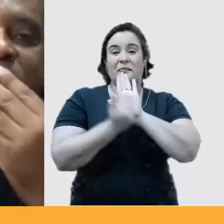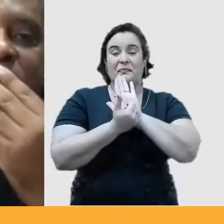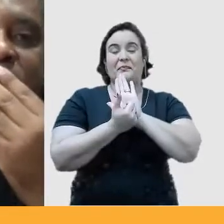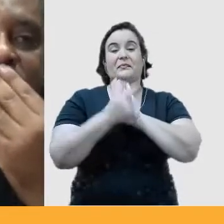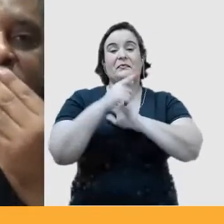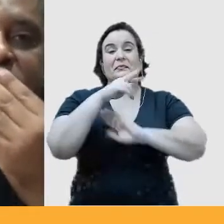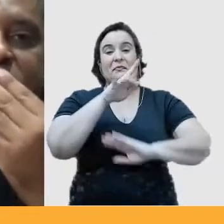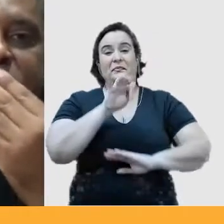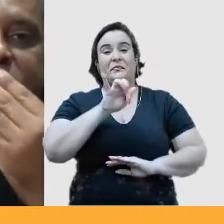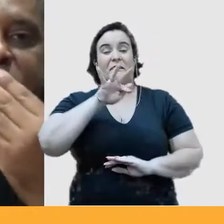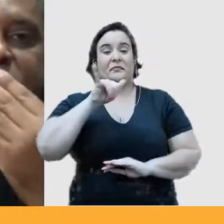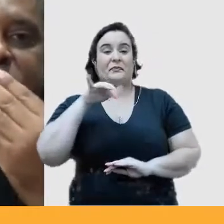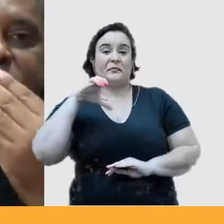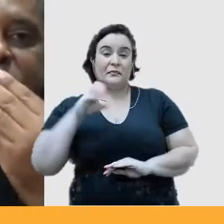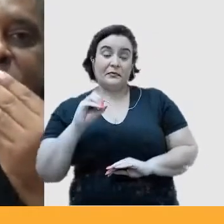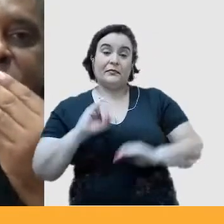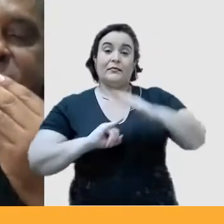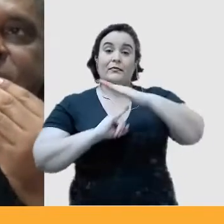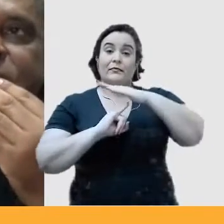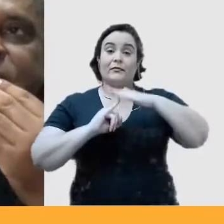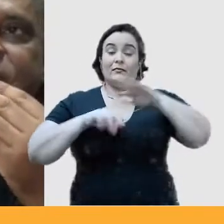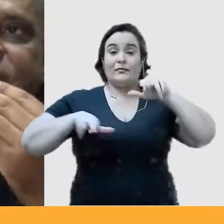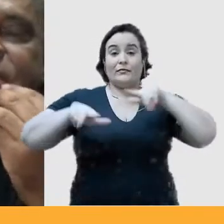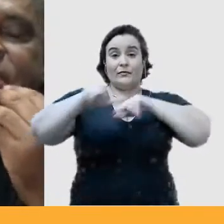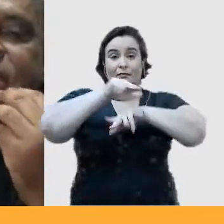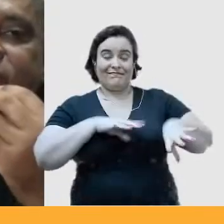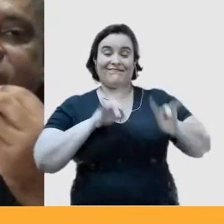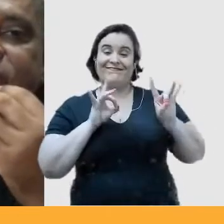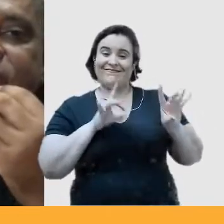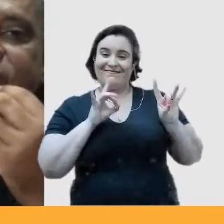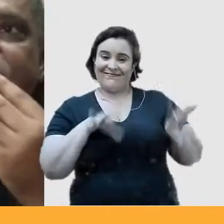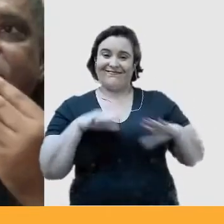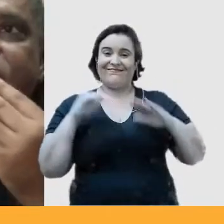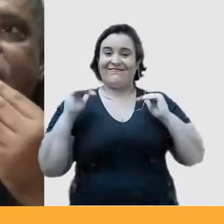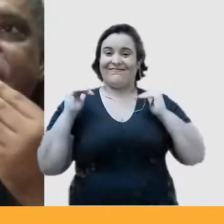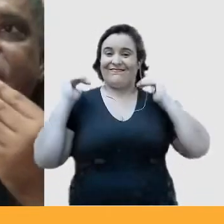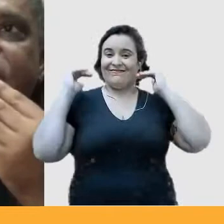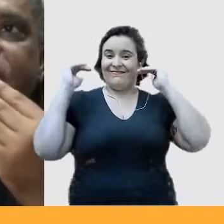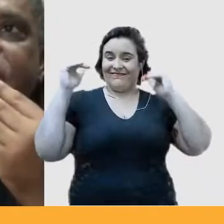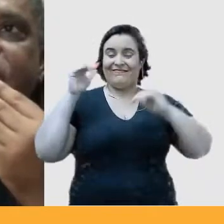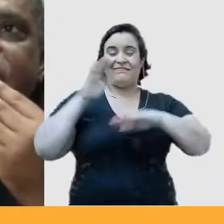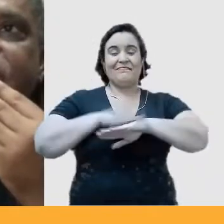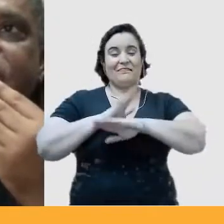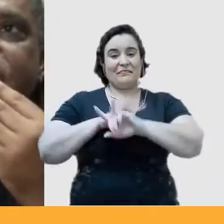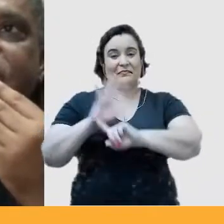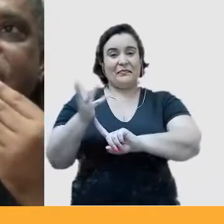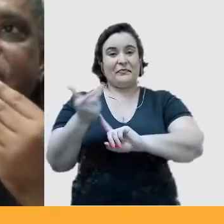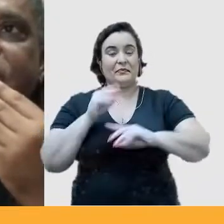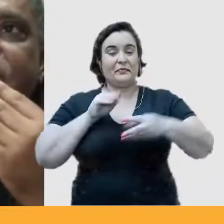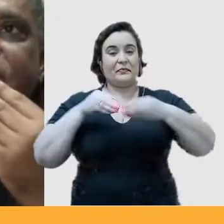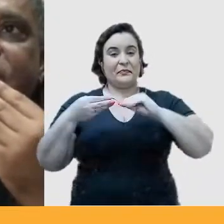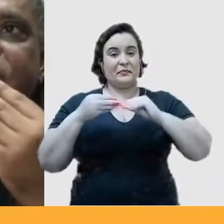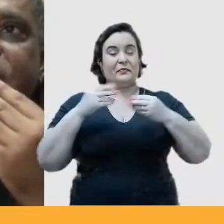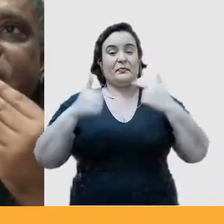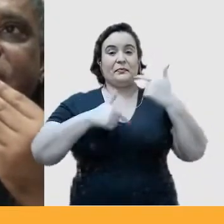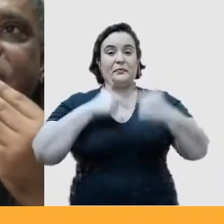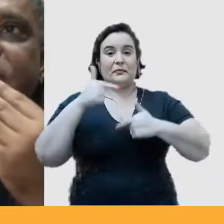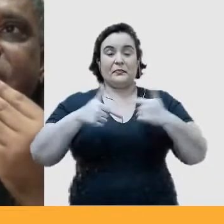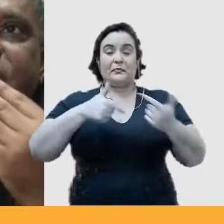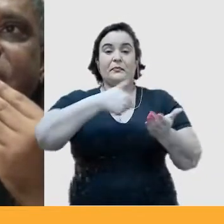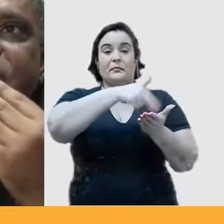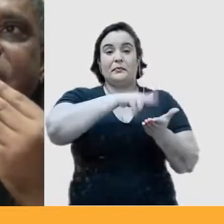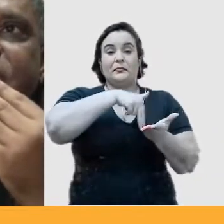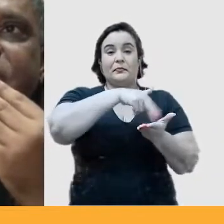instituições de ensino técnico e superior, é artista plástico, trabalha com pintura, gravura e escultura,